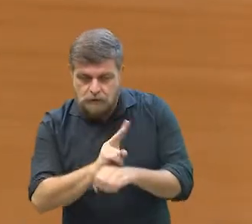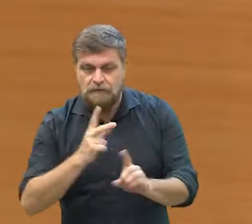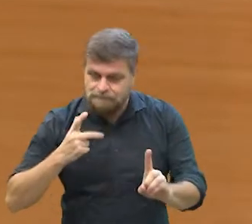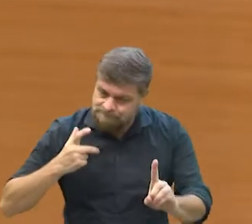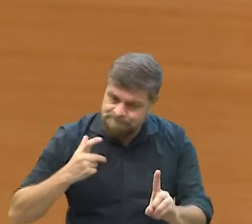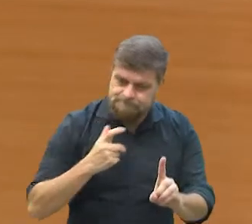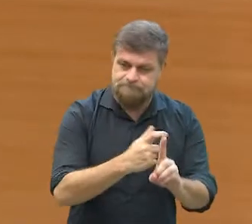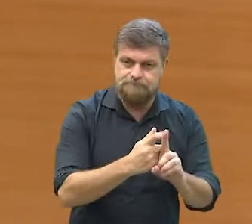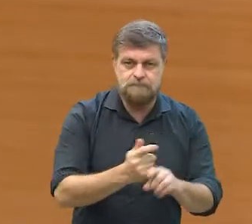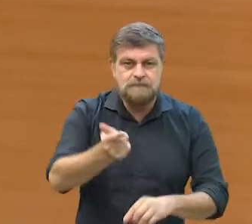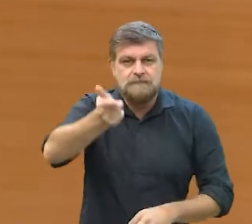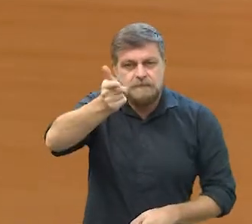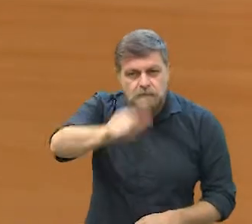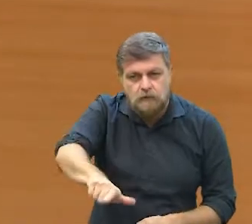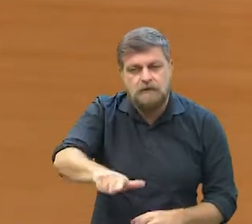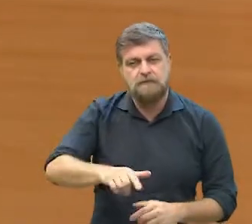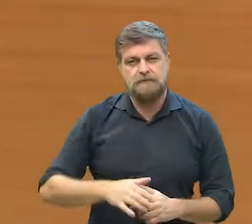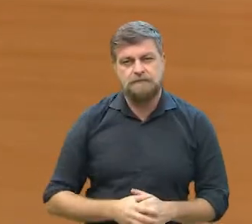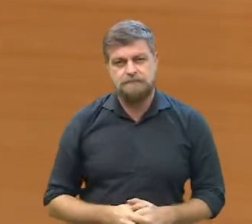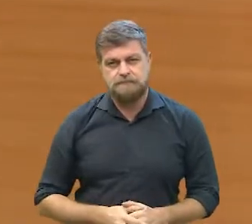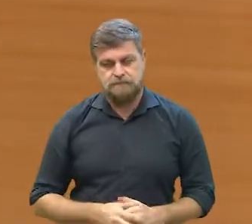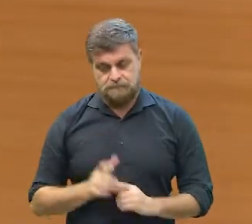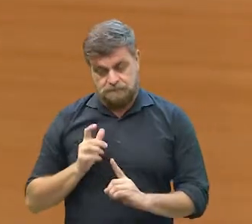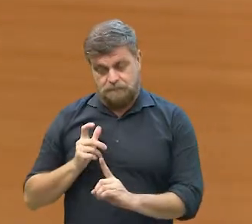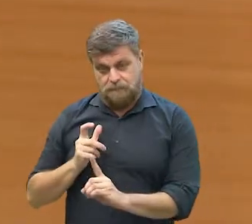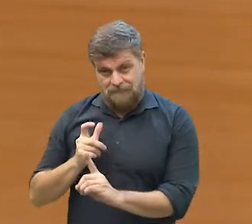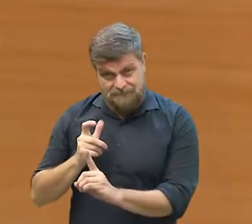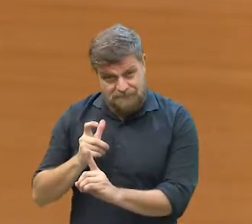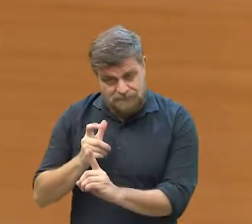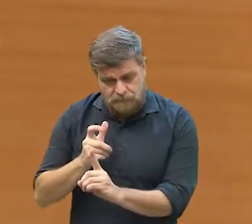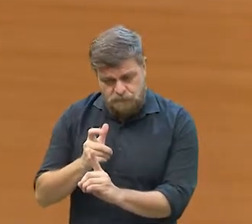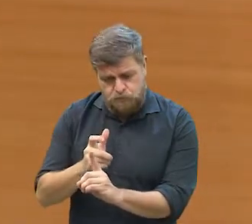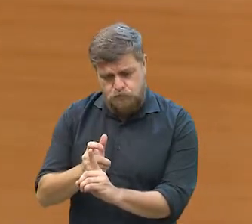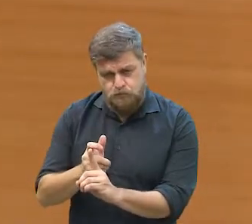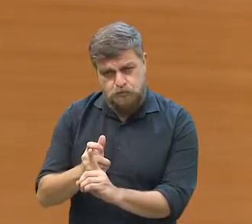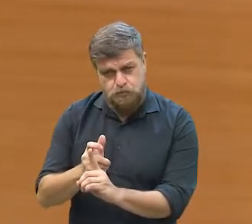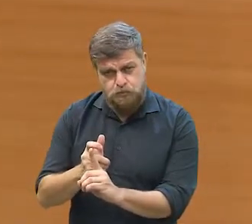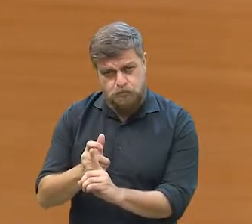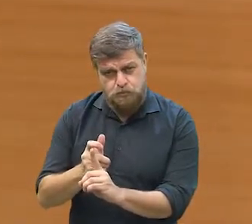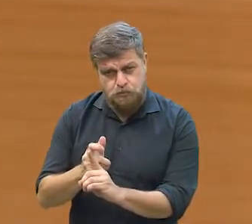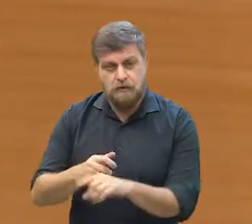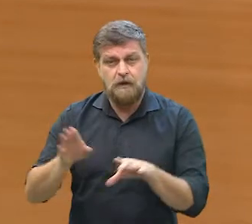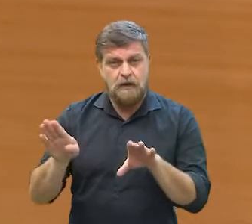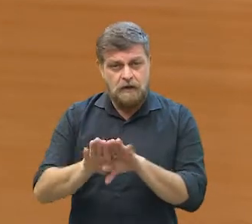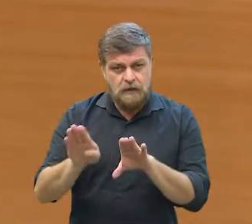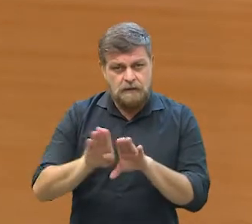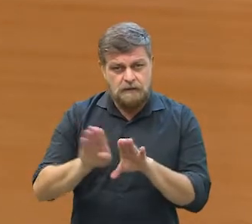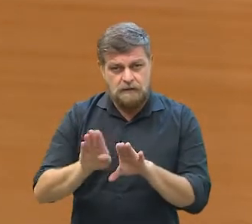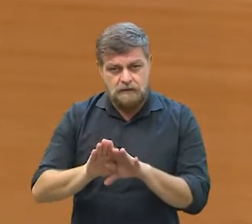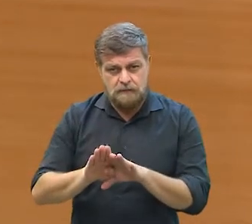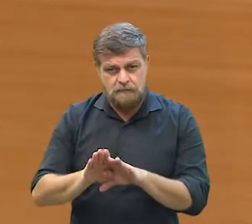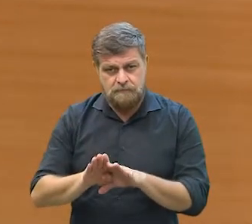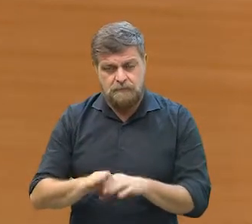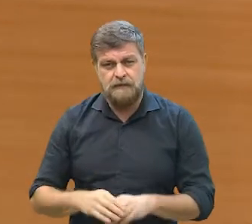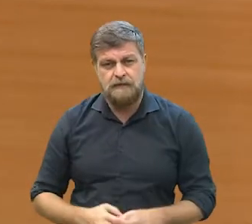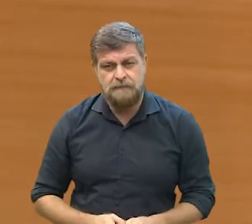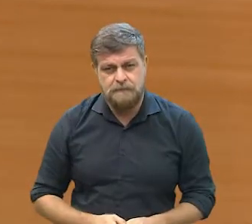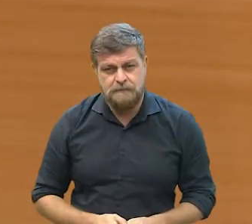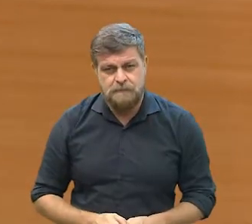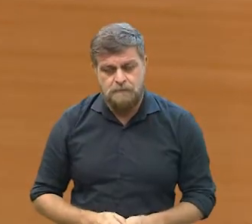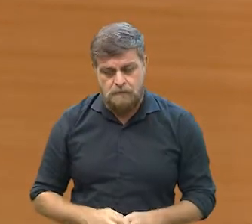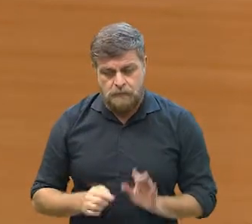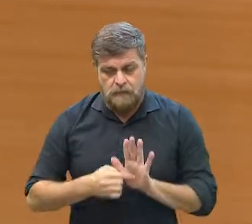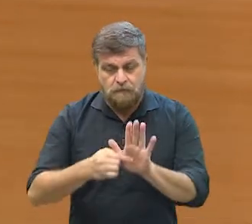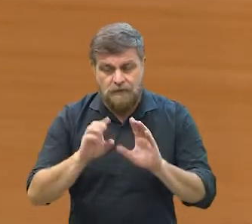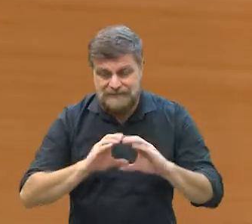na defesa da vacinação. De novo, né? A vacinação, ela também coloca, ela